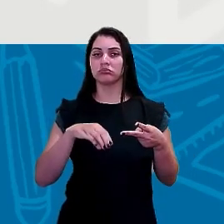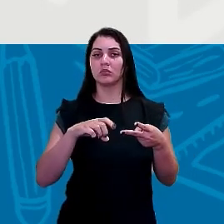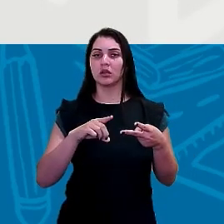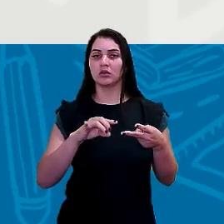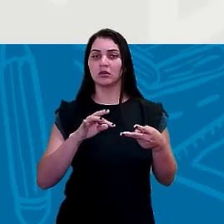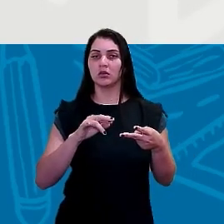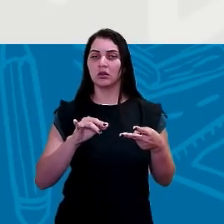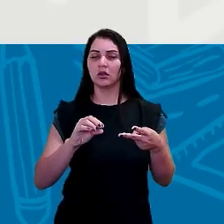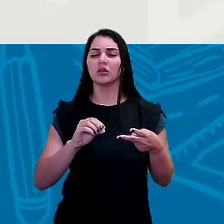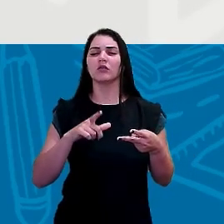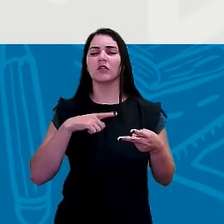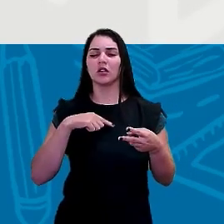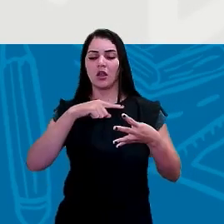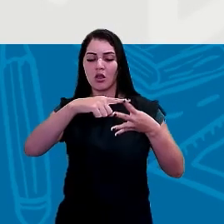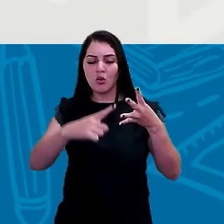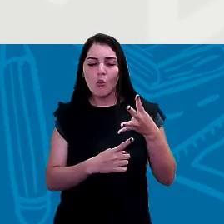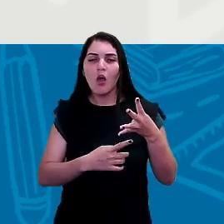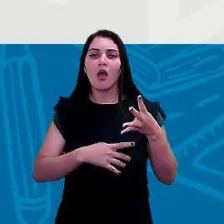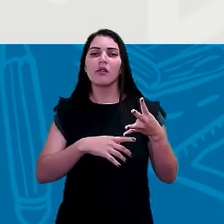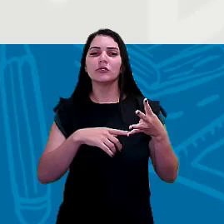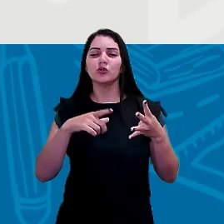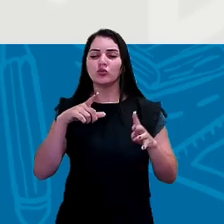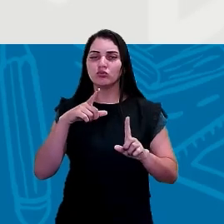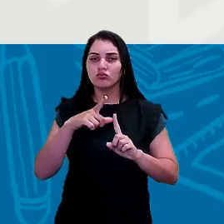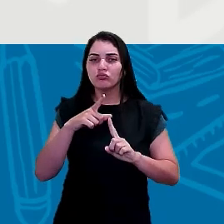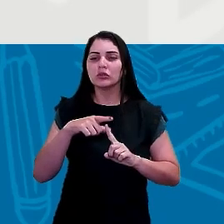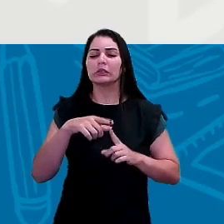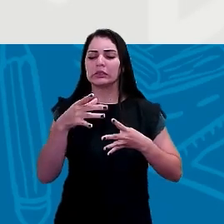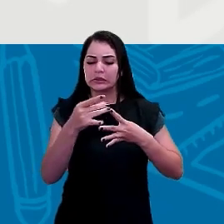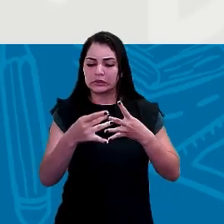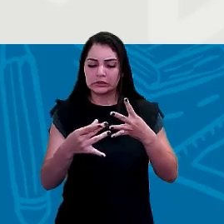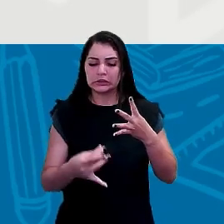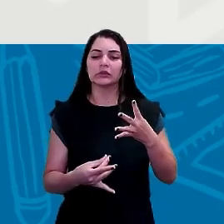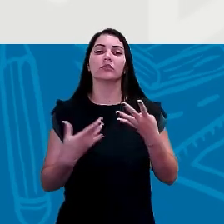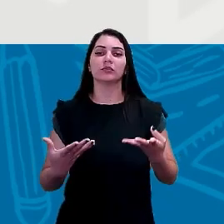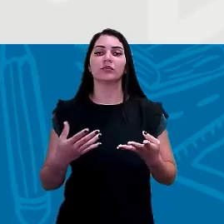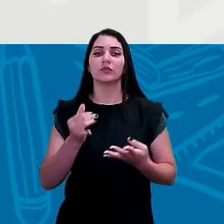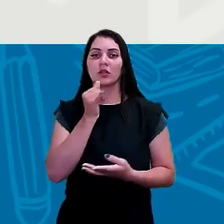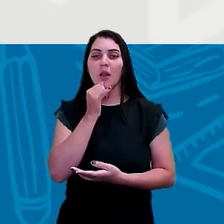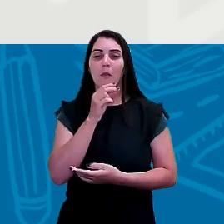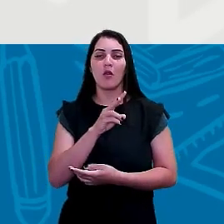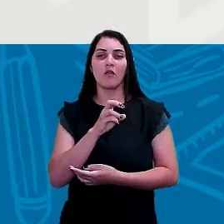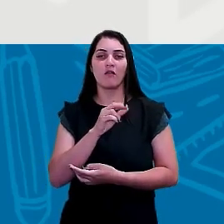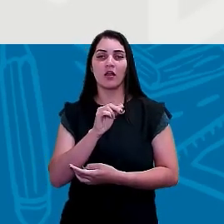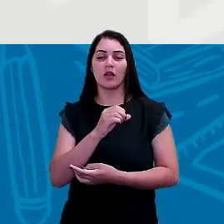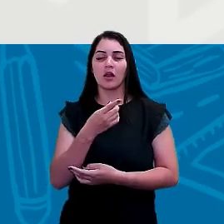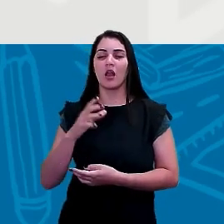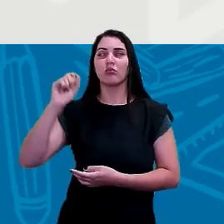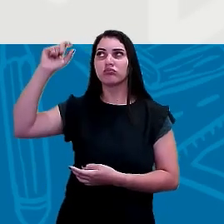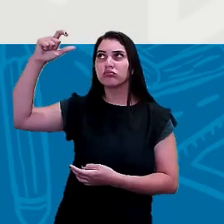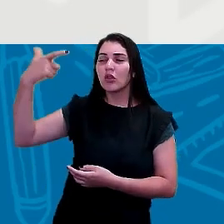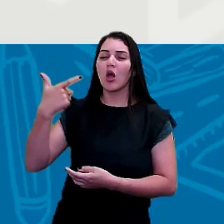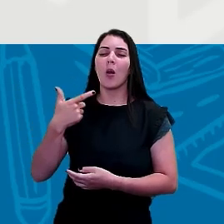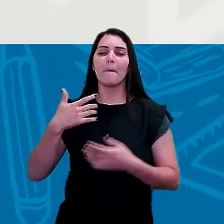quatro estações um pouco mais bem definidas. Então, os verões também são mais amenos.